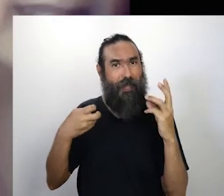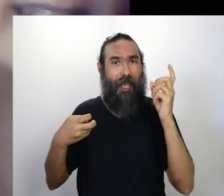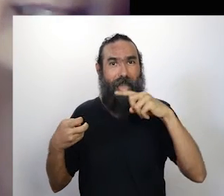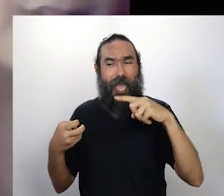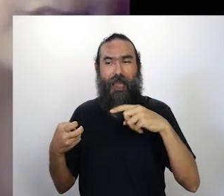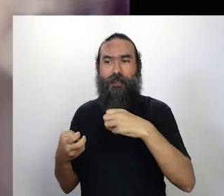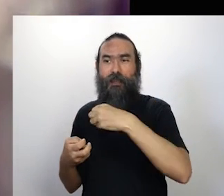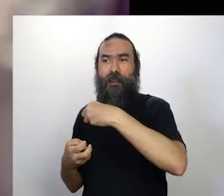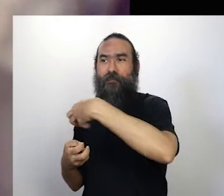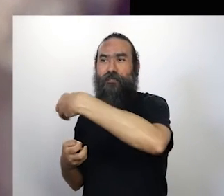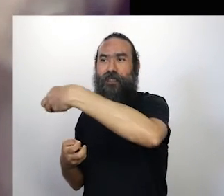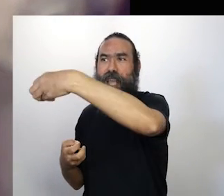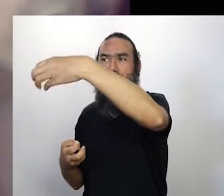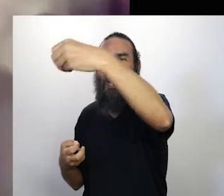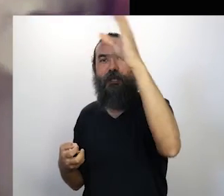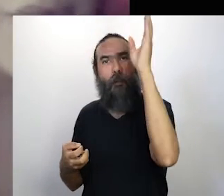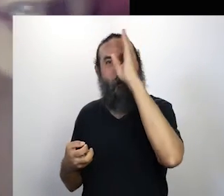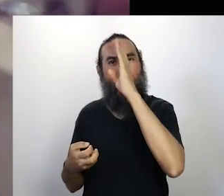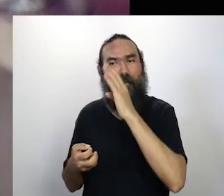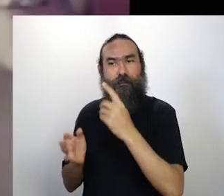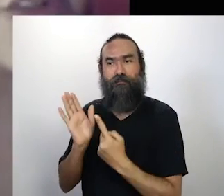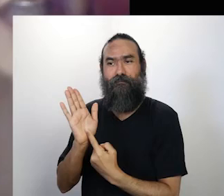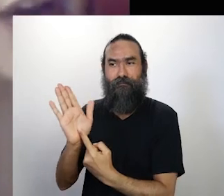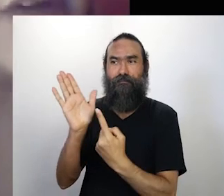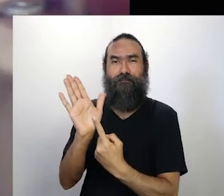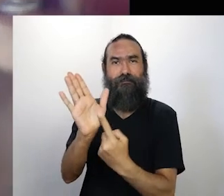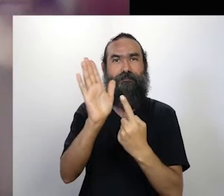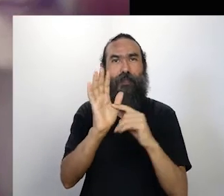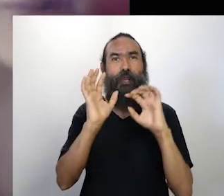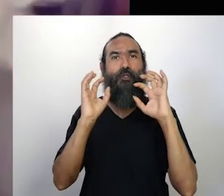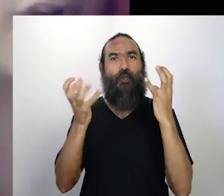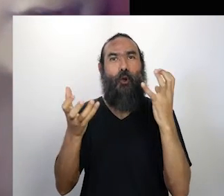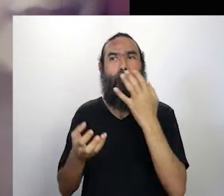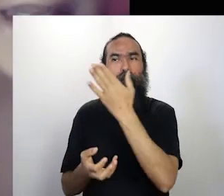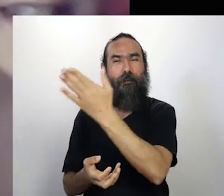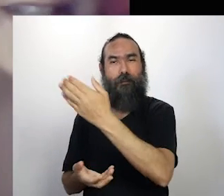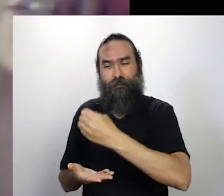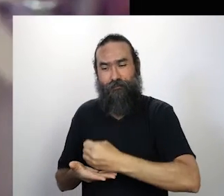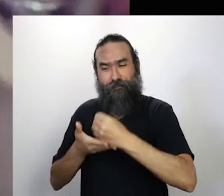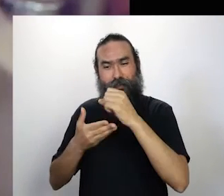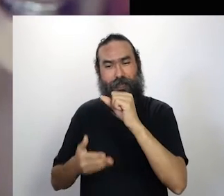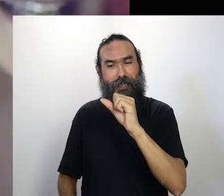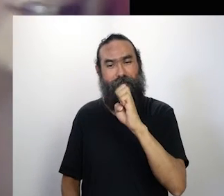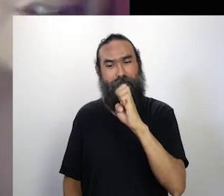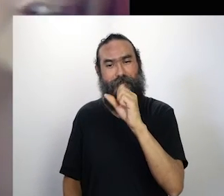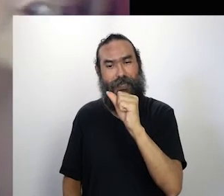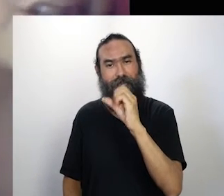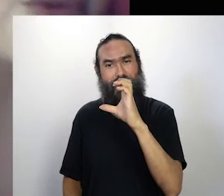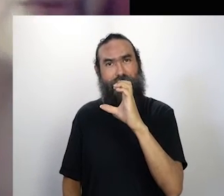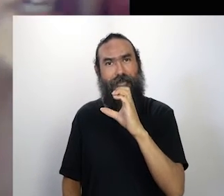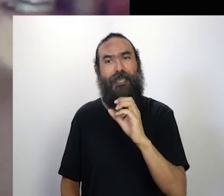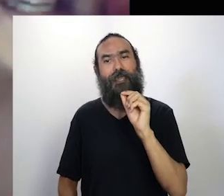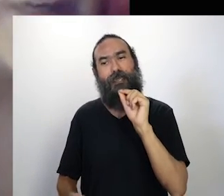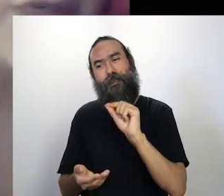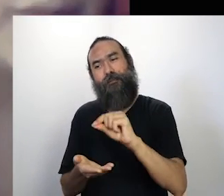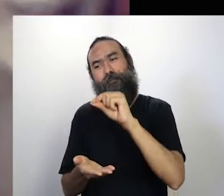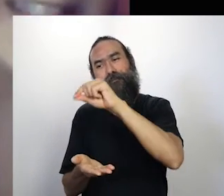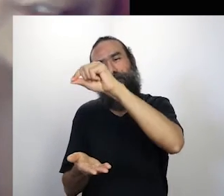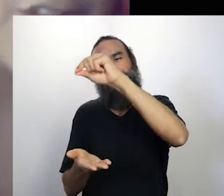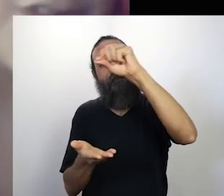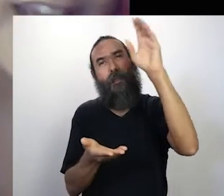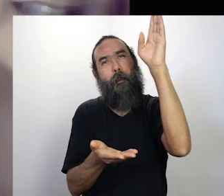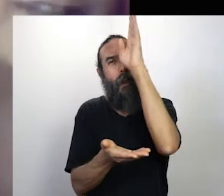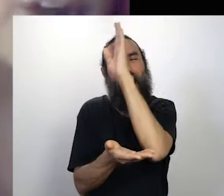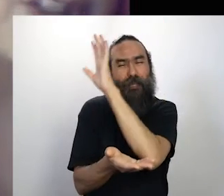Sonora Brasil, que é um projeto maravilhoso do Sesc Nacional que percorre o Brasil de A a Z, de norte a sul. O ano